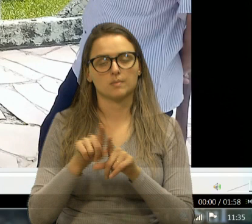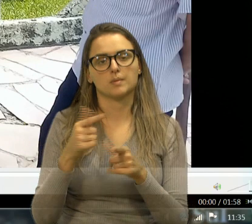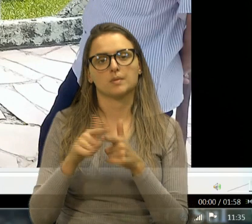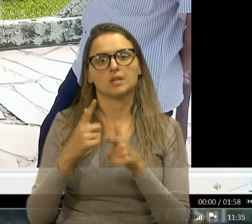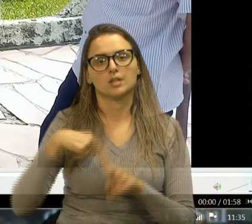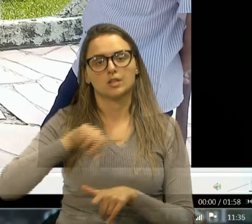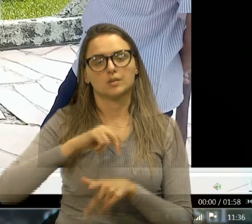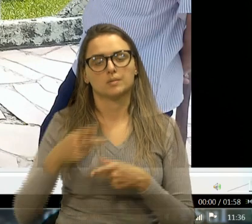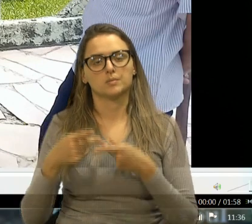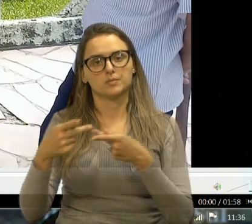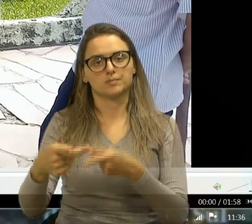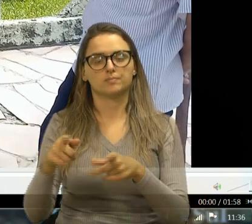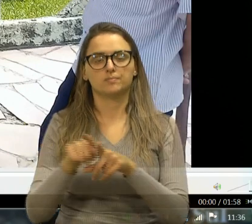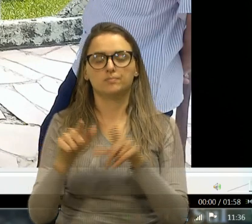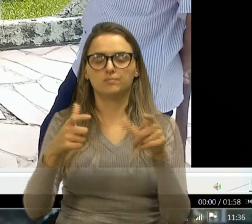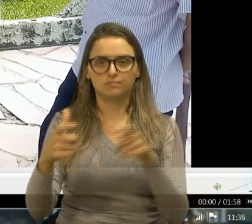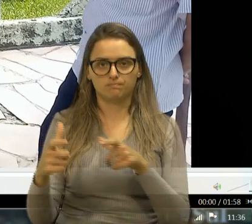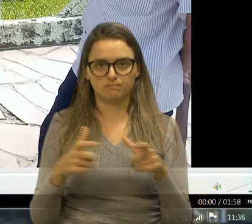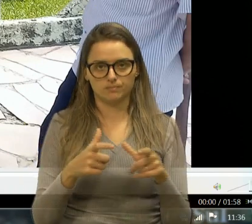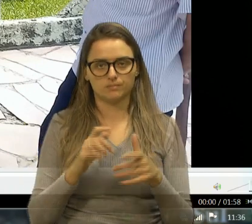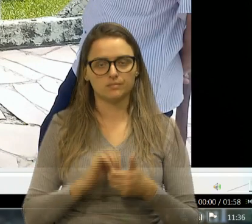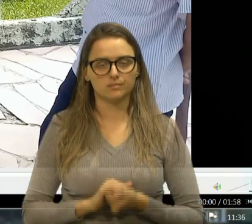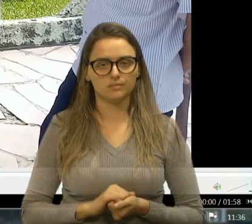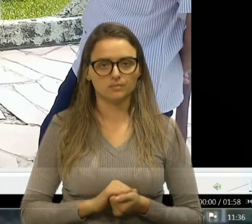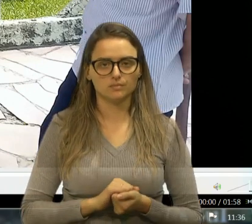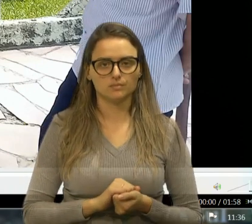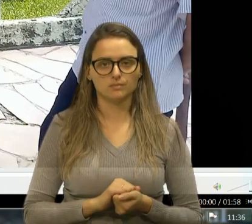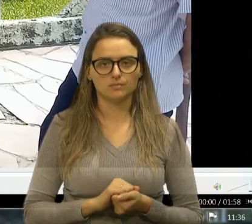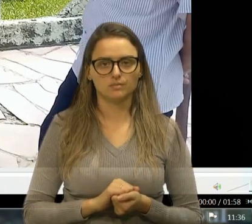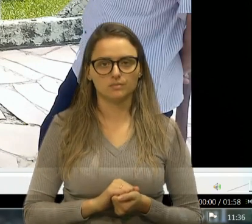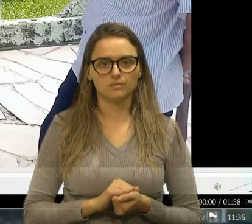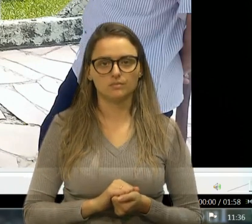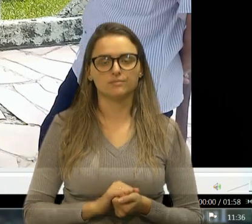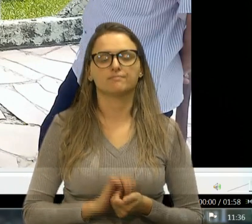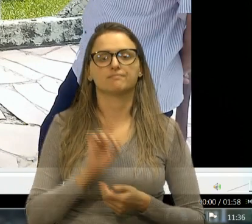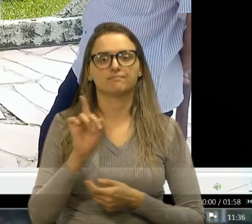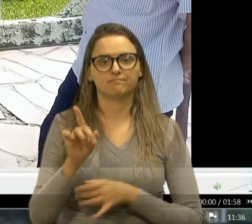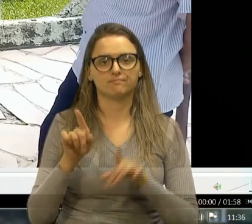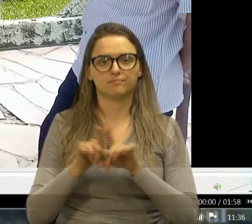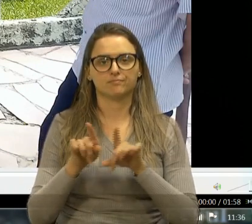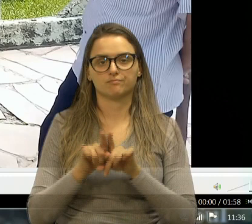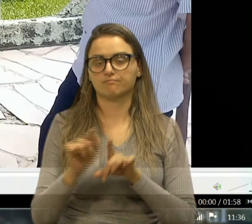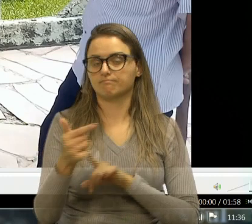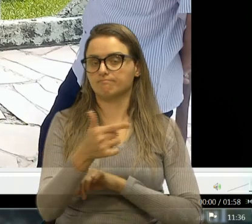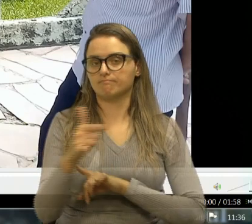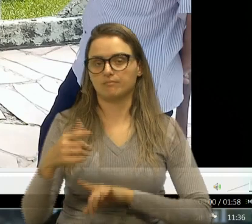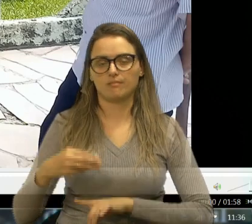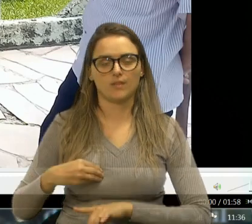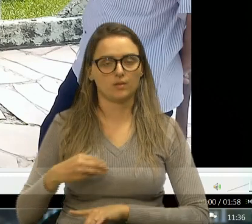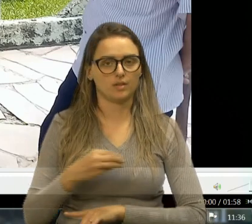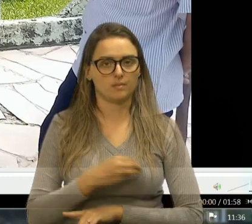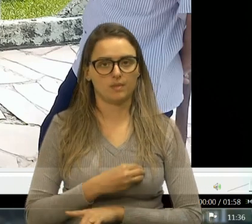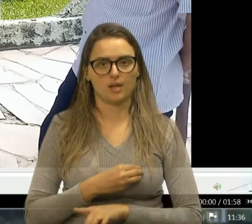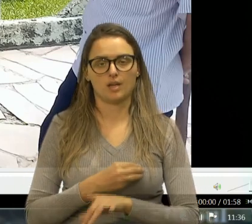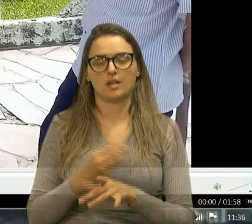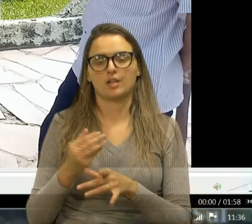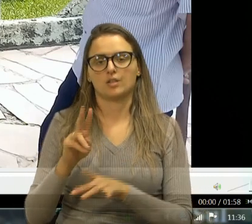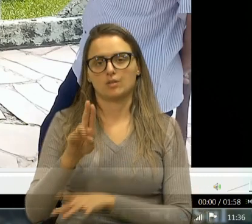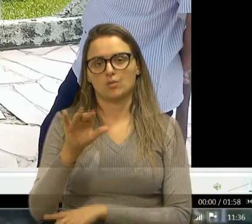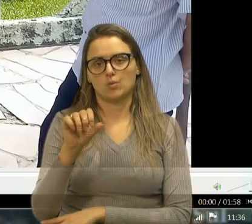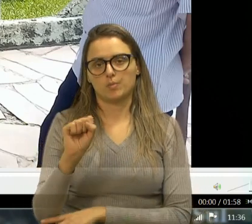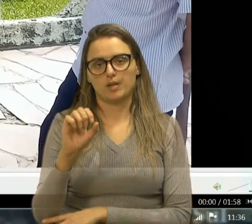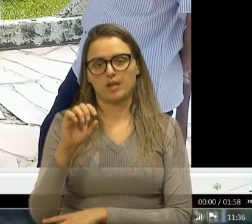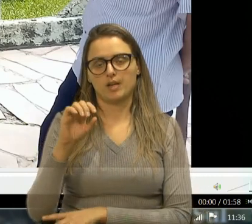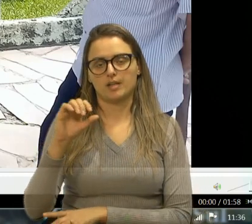também. E aqui, também, sem médico, o nosso UBS de Criuva sem médico, como já